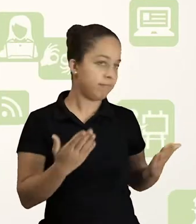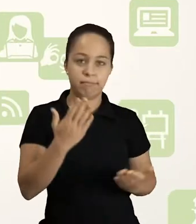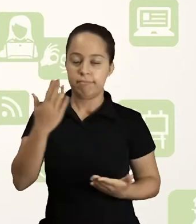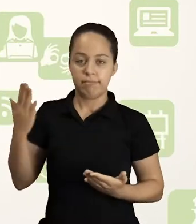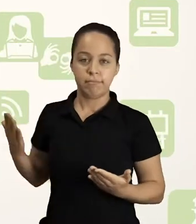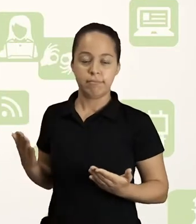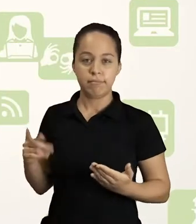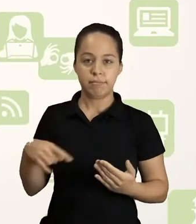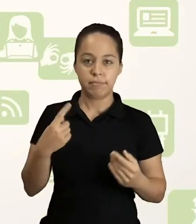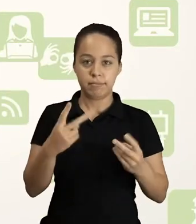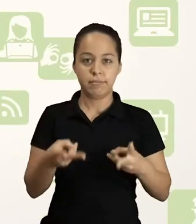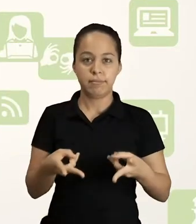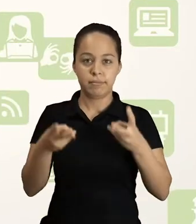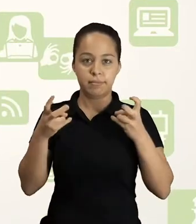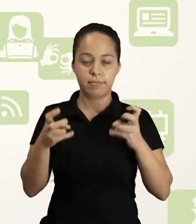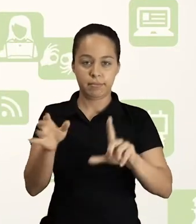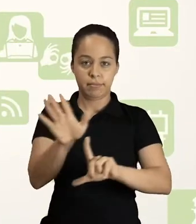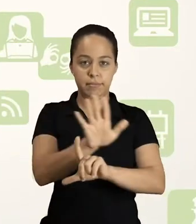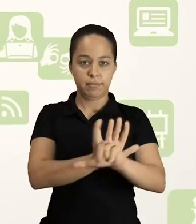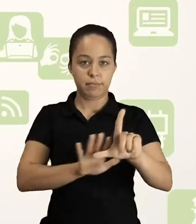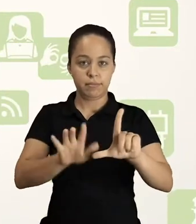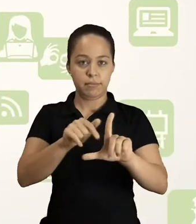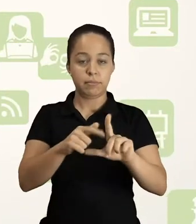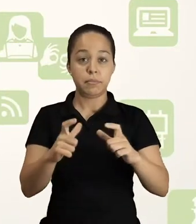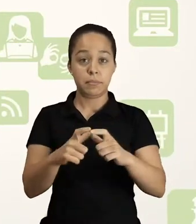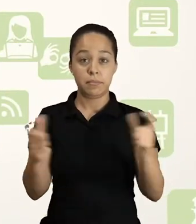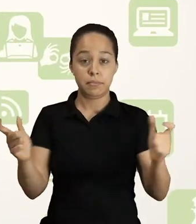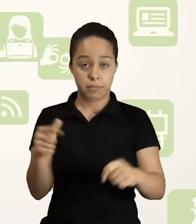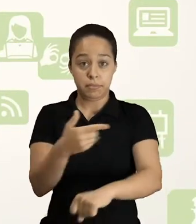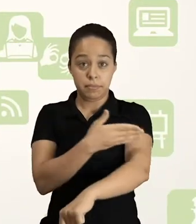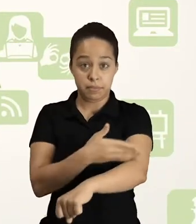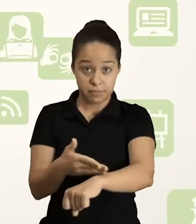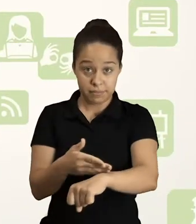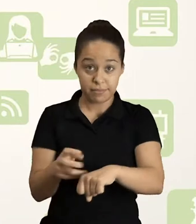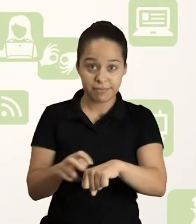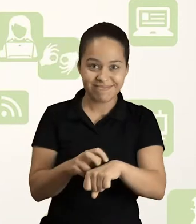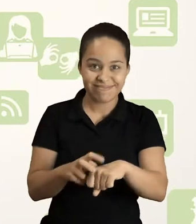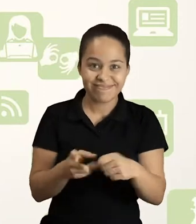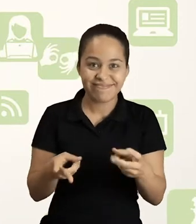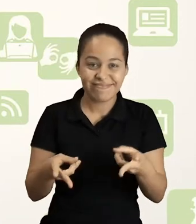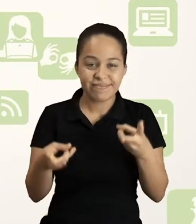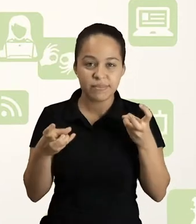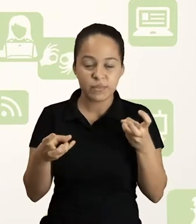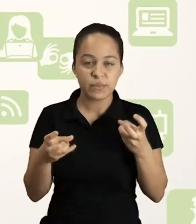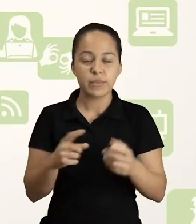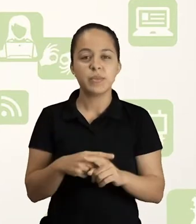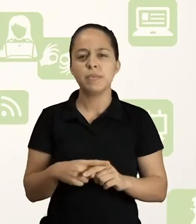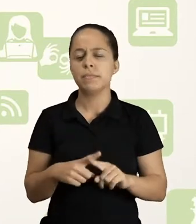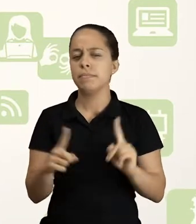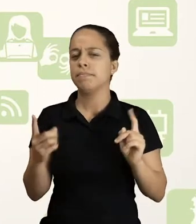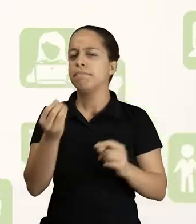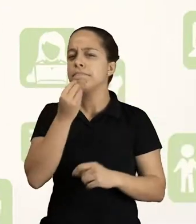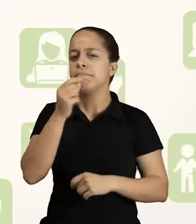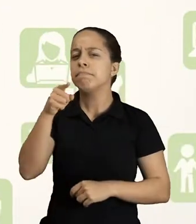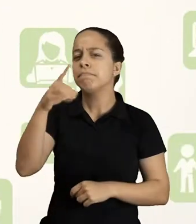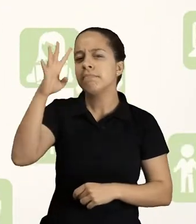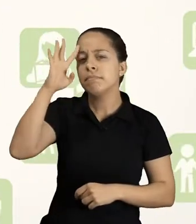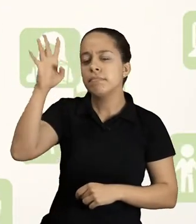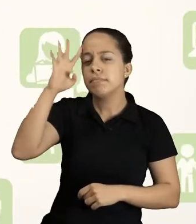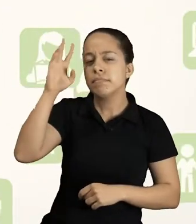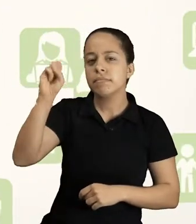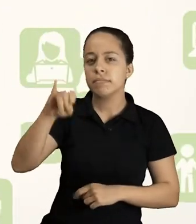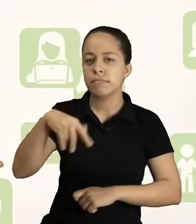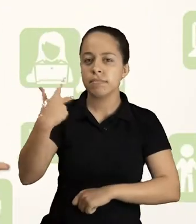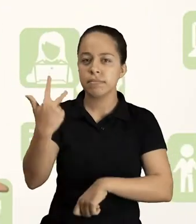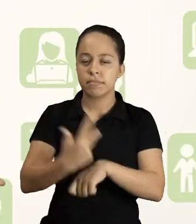bom uso dele. E notaram que nosso cenário é predominantemente branco e verde? Pois